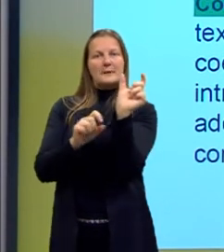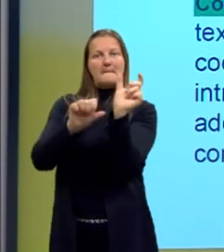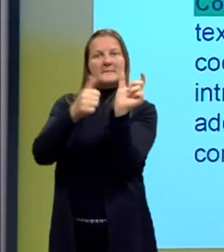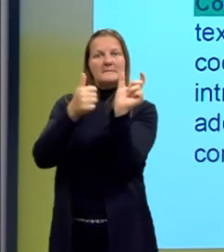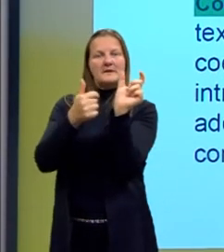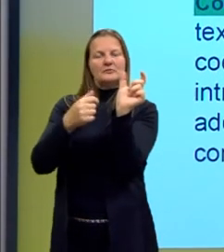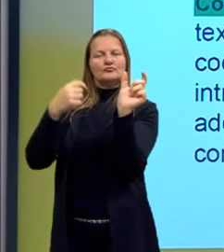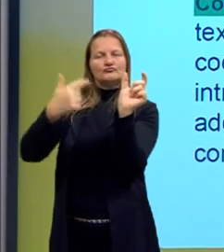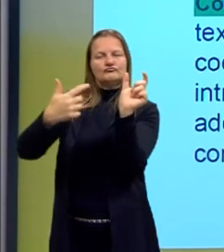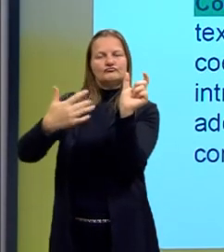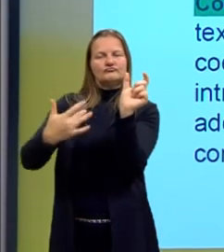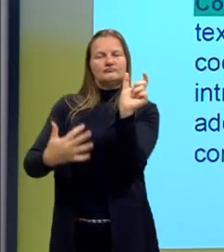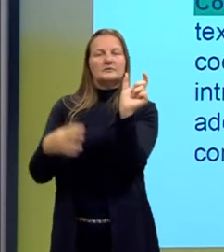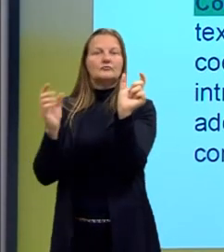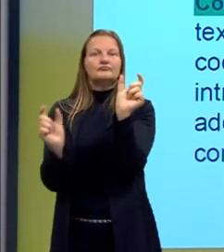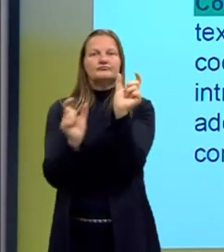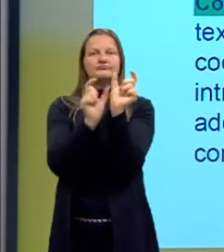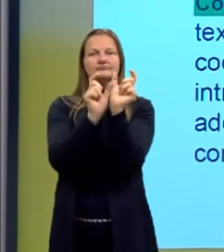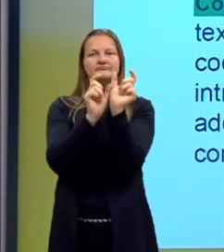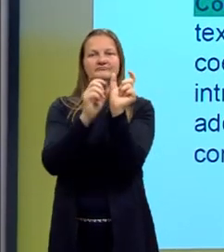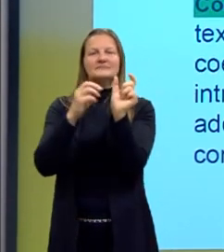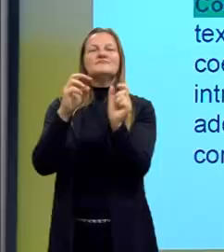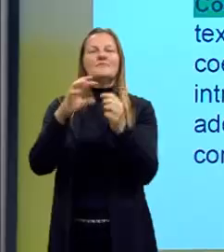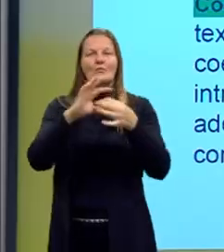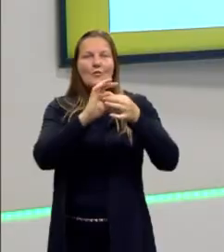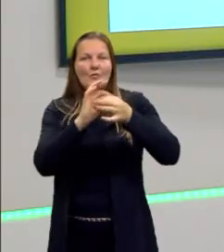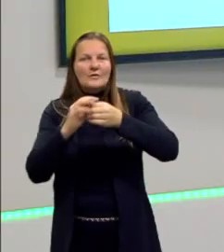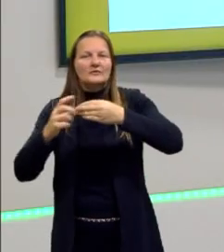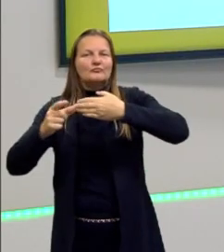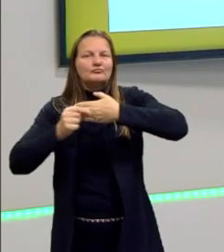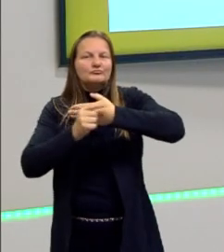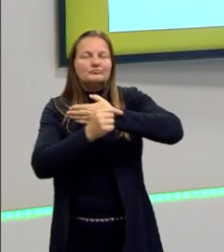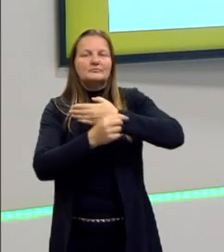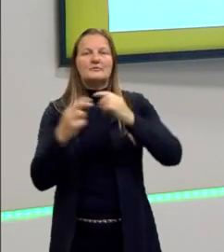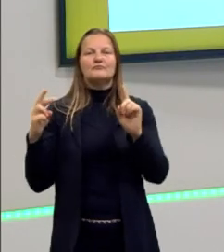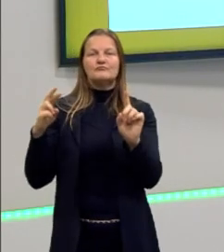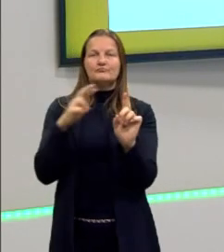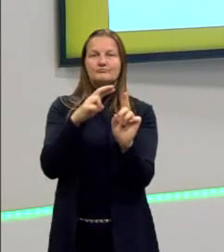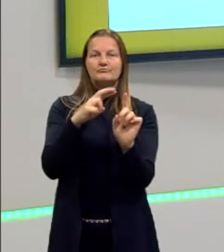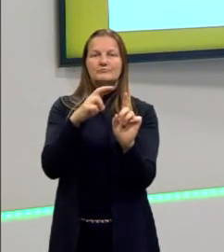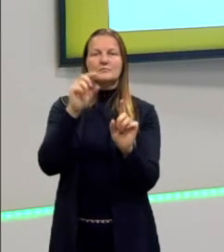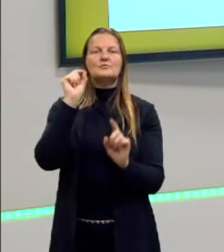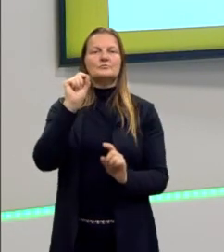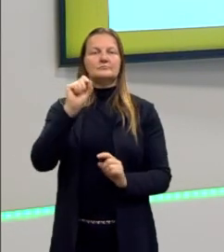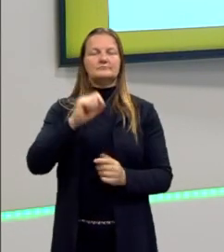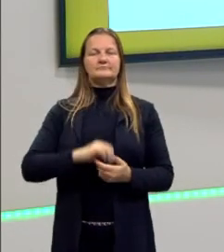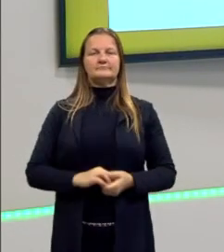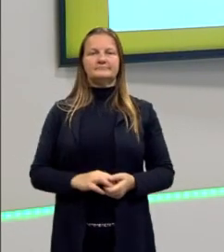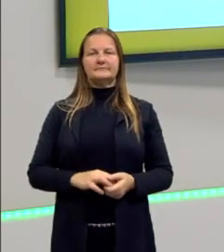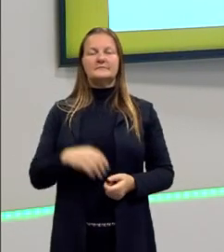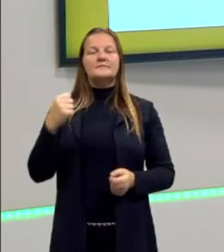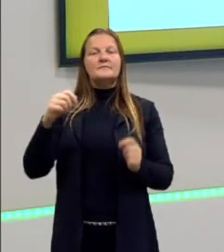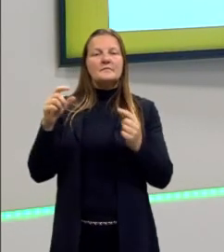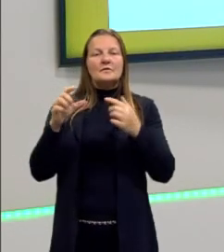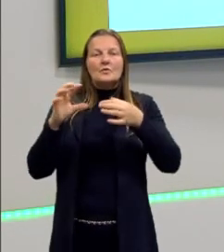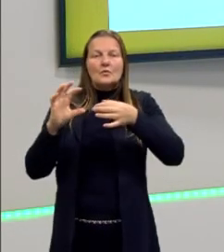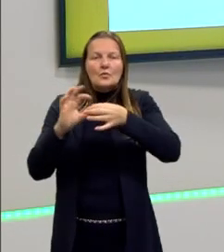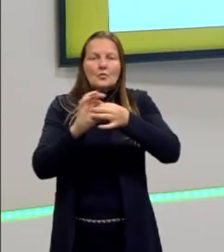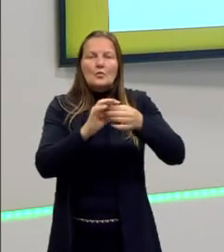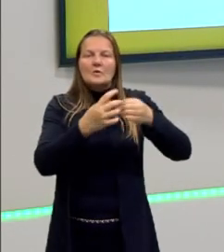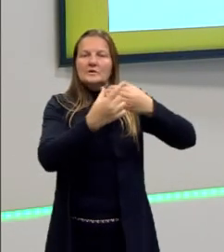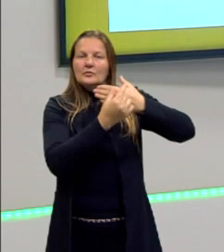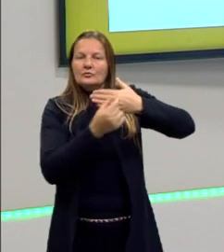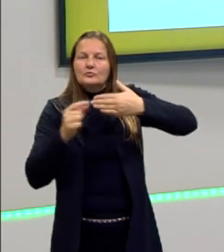Então, na coesão referencial, o que eu preciso lembrar? Que a coesão referencial